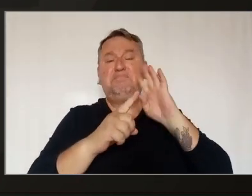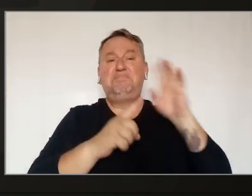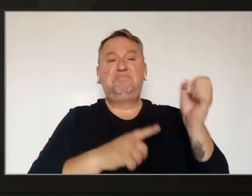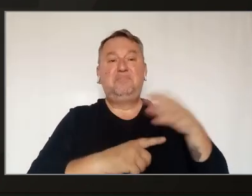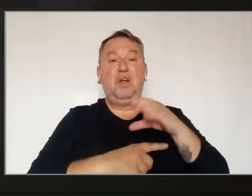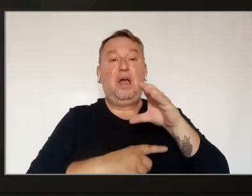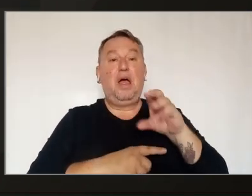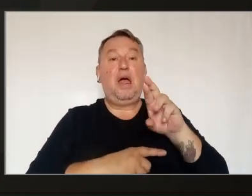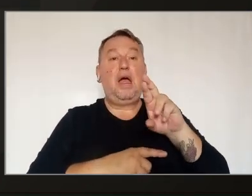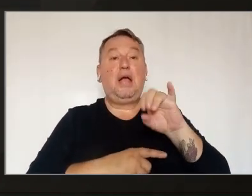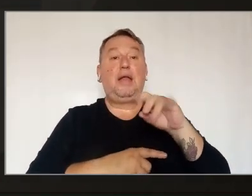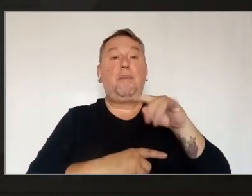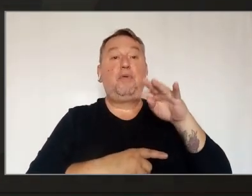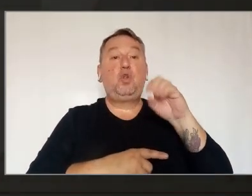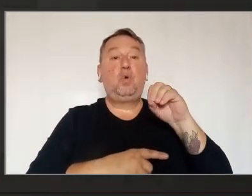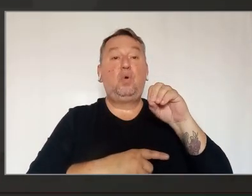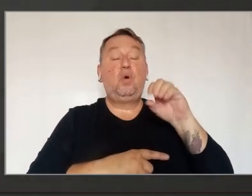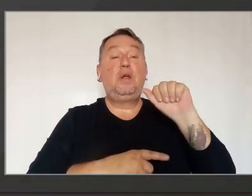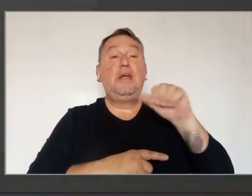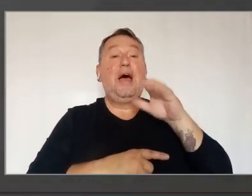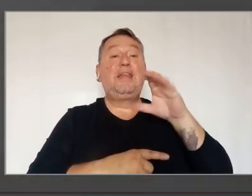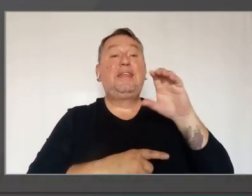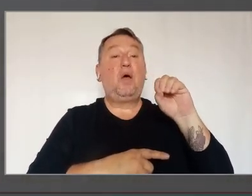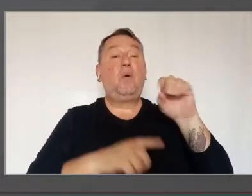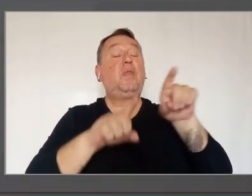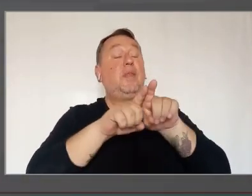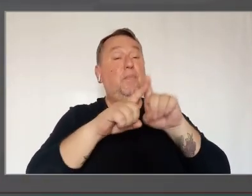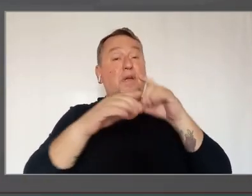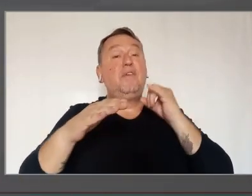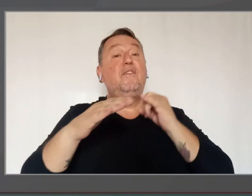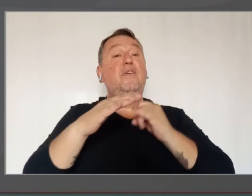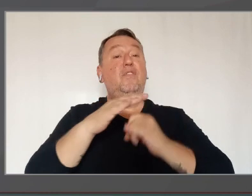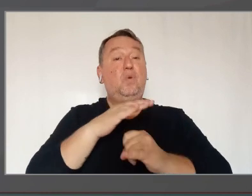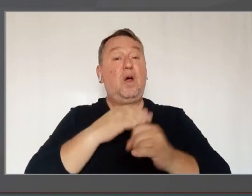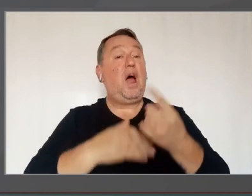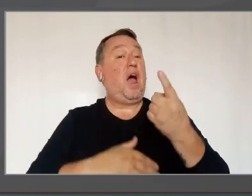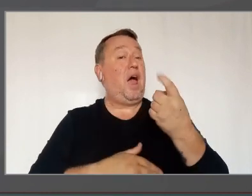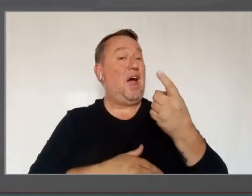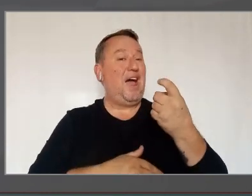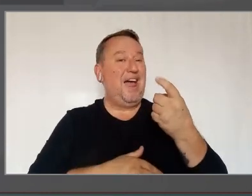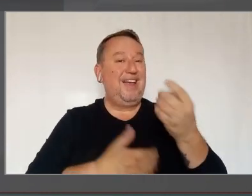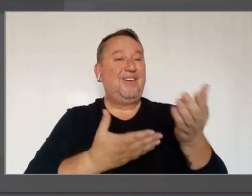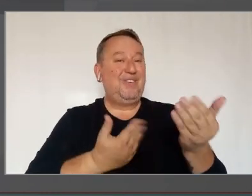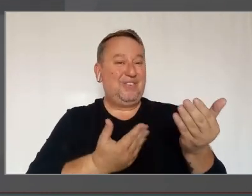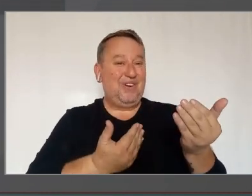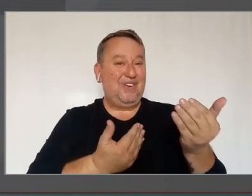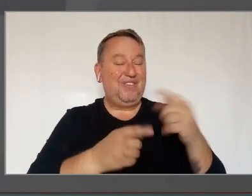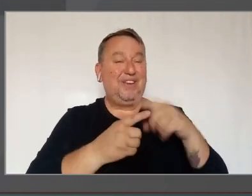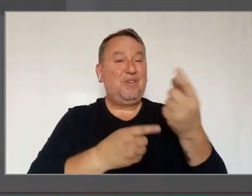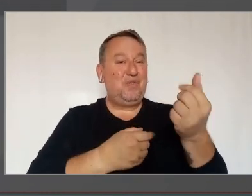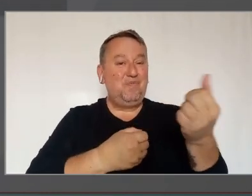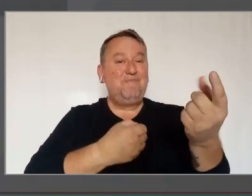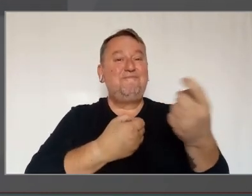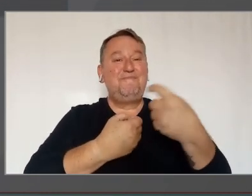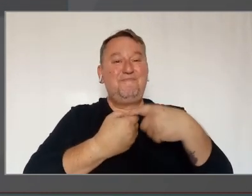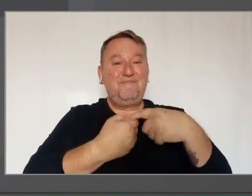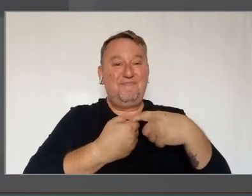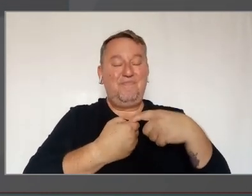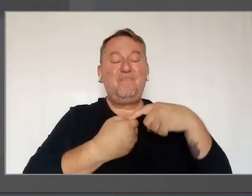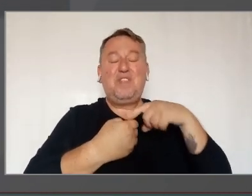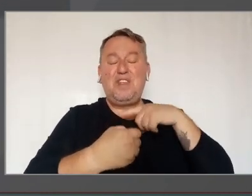criptoativos e ações. Entre os investidores, essa é a única geração para a o retorno financeiro